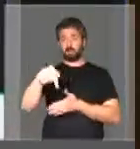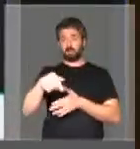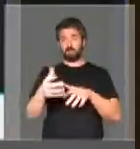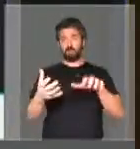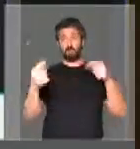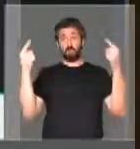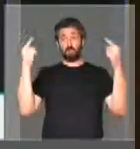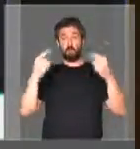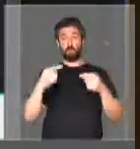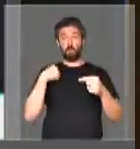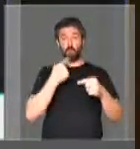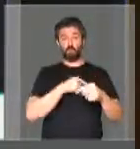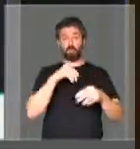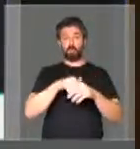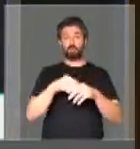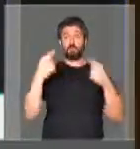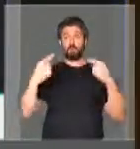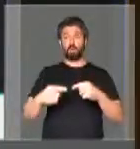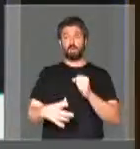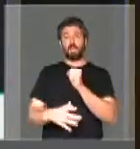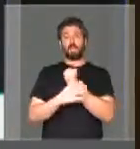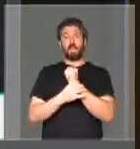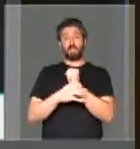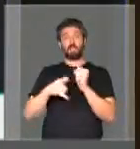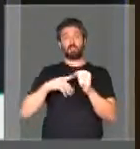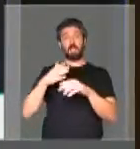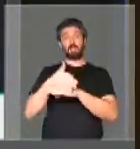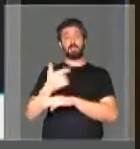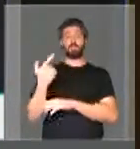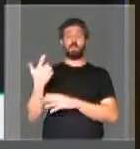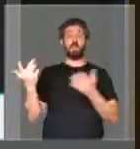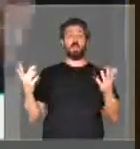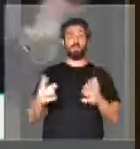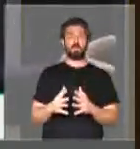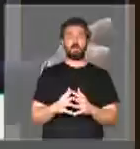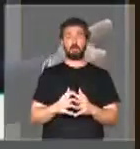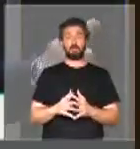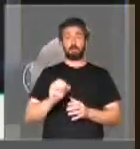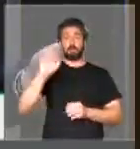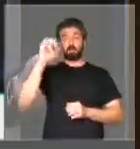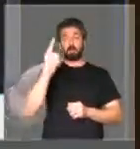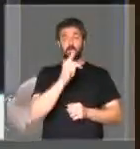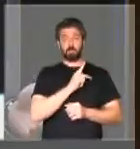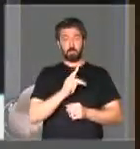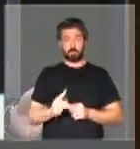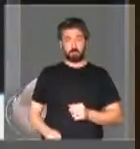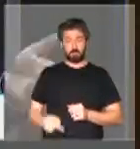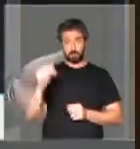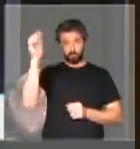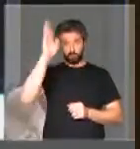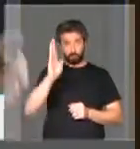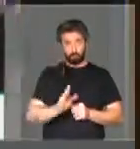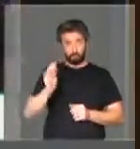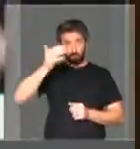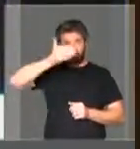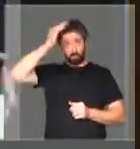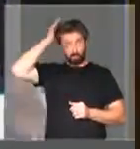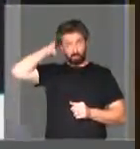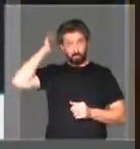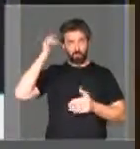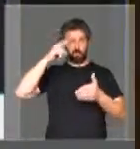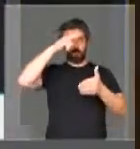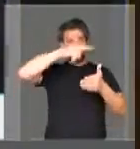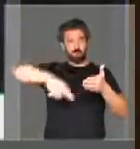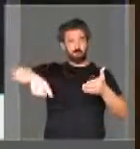Congresso contra o nosso voto que garantia esse acesso a armas. O ex-presidente da República, Michel Temer,